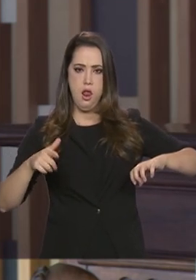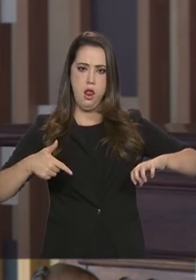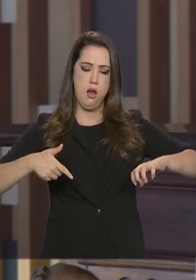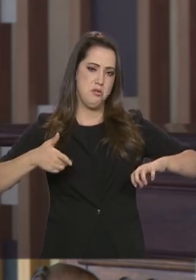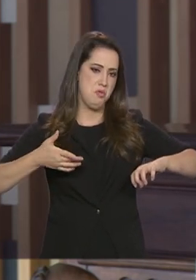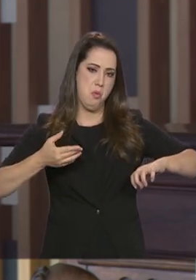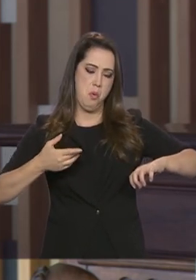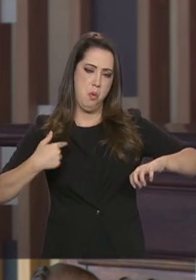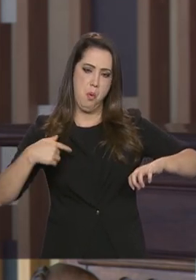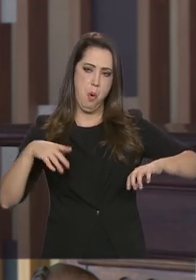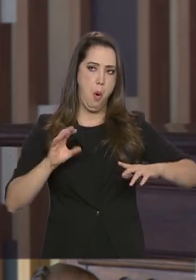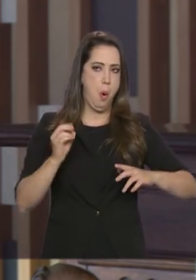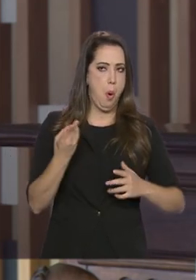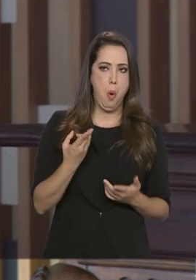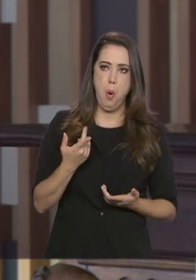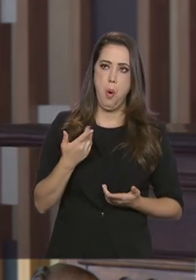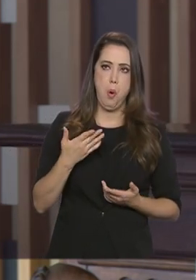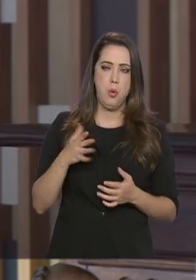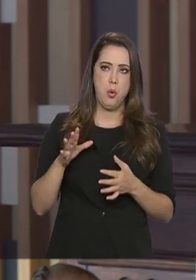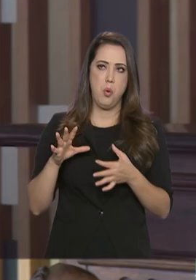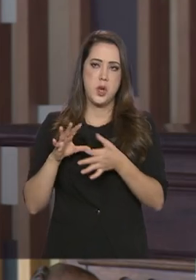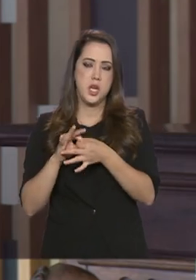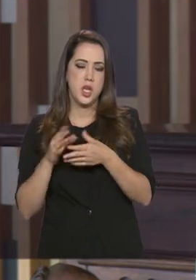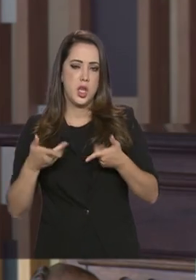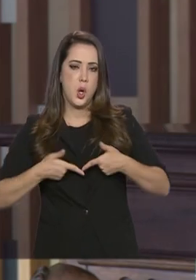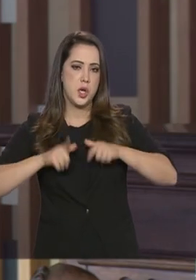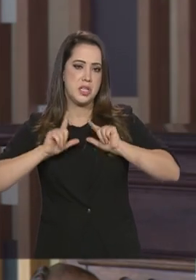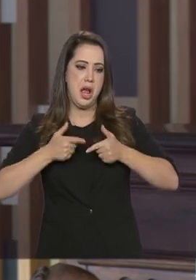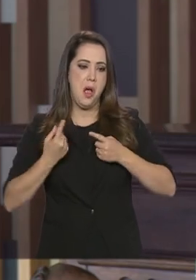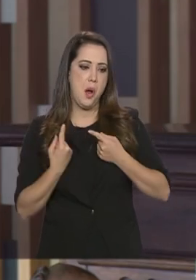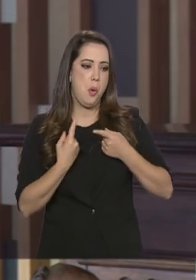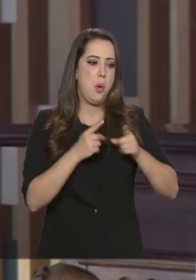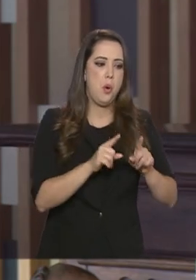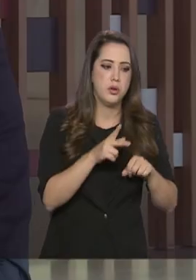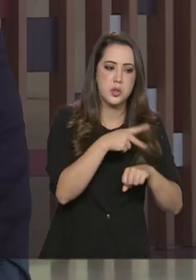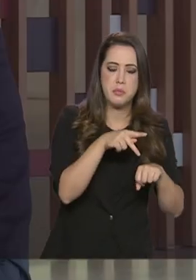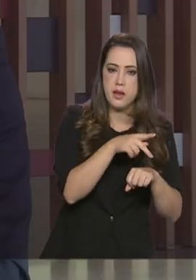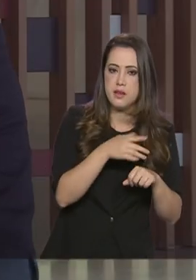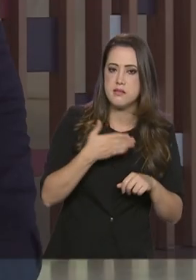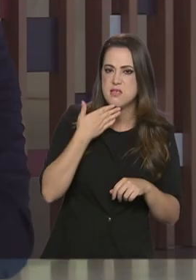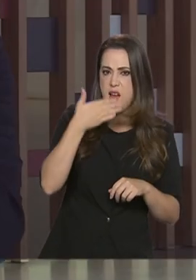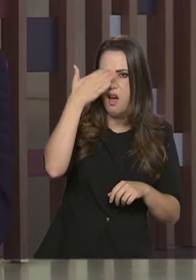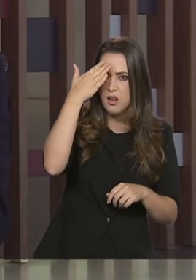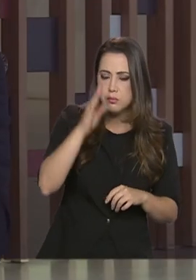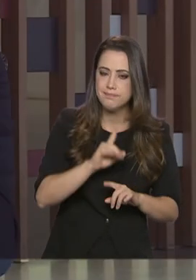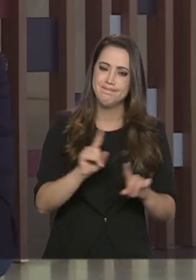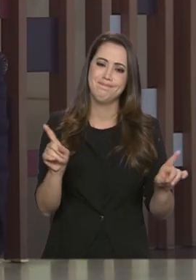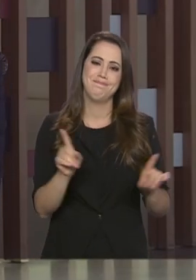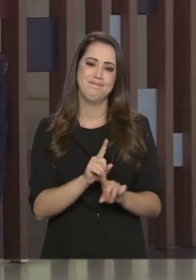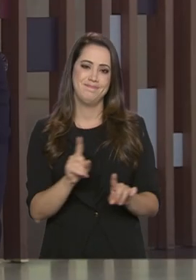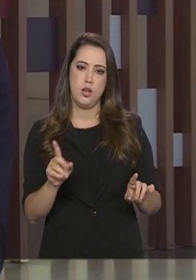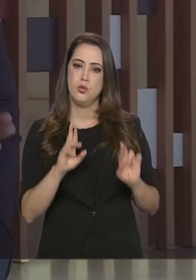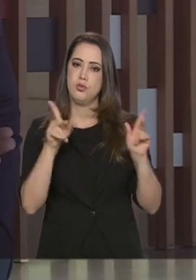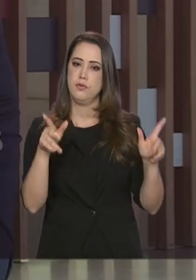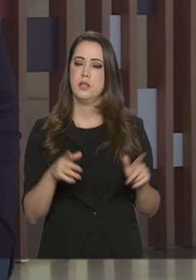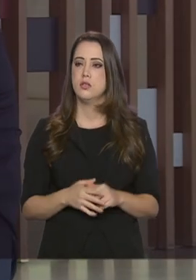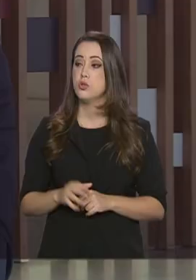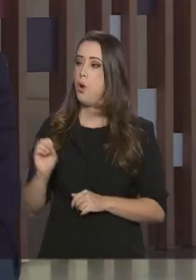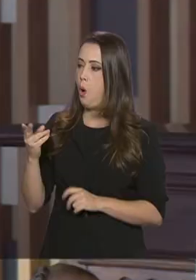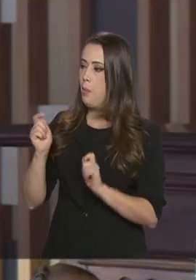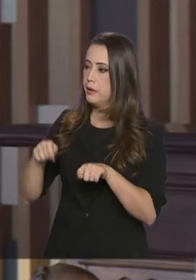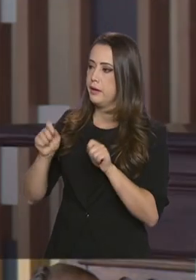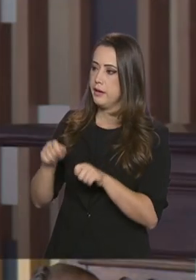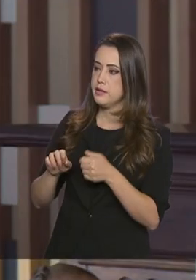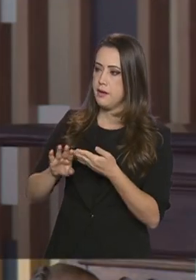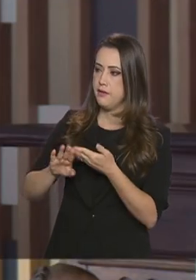com Israel significava uma opção contra, digamos assim, os países árabes. Ou poderia fazer com que o Brasil se afastasse dos países